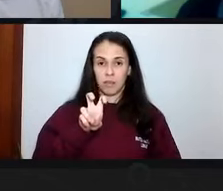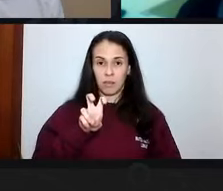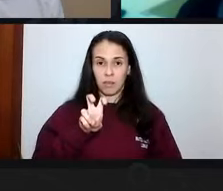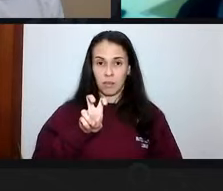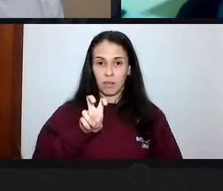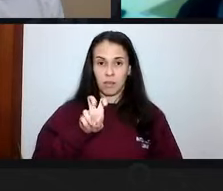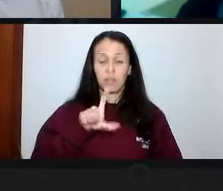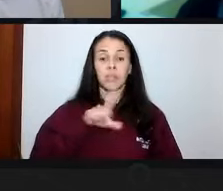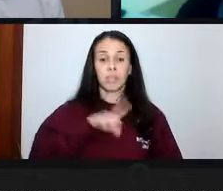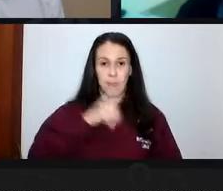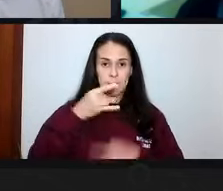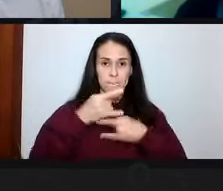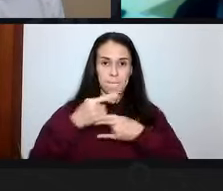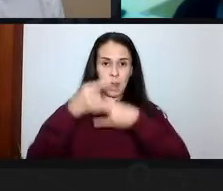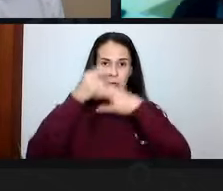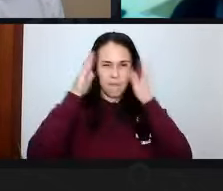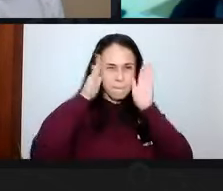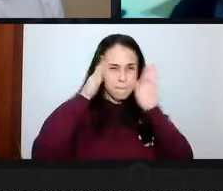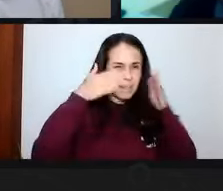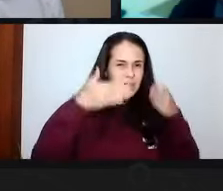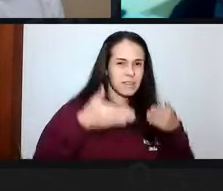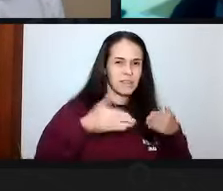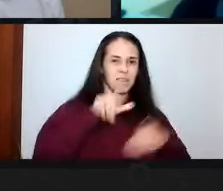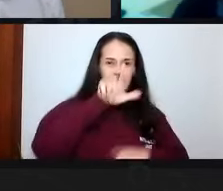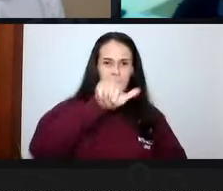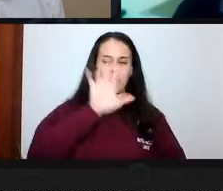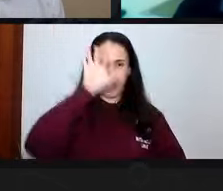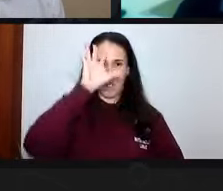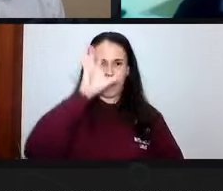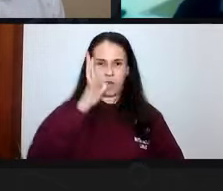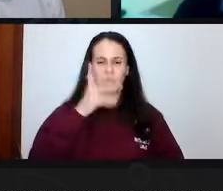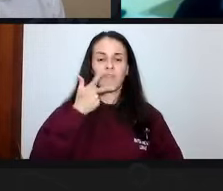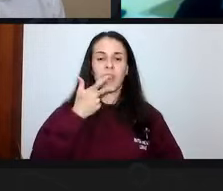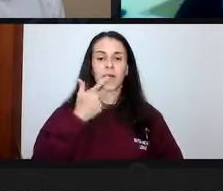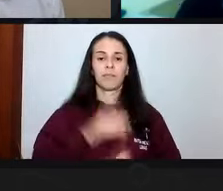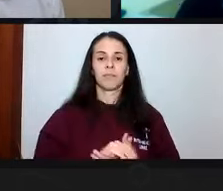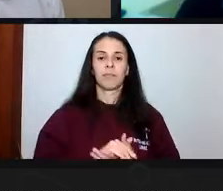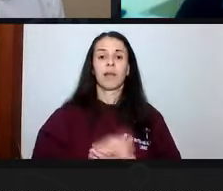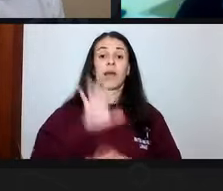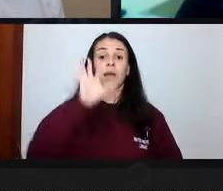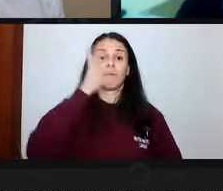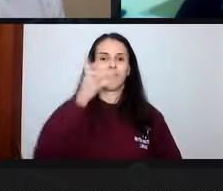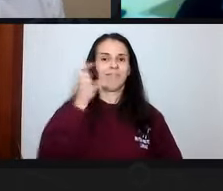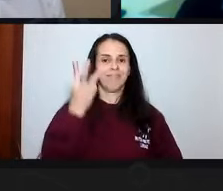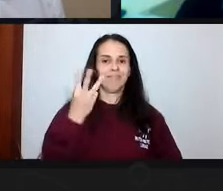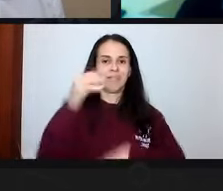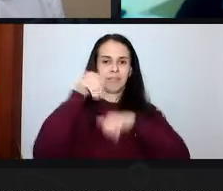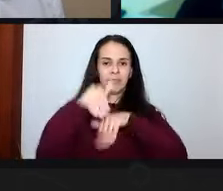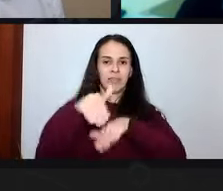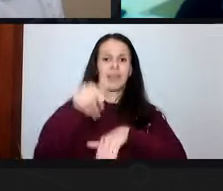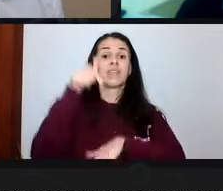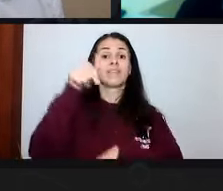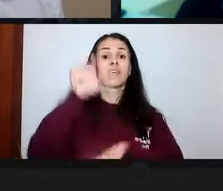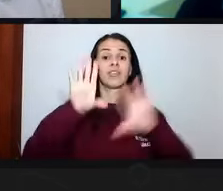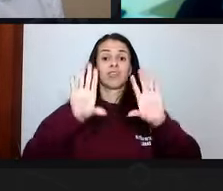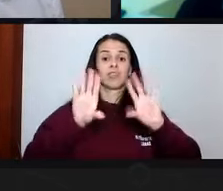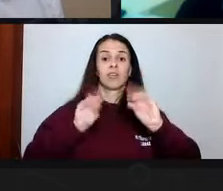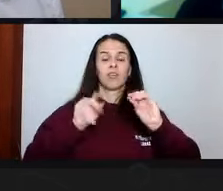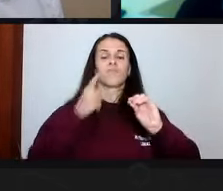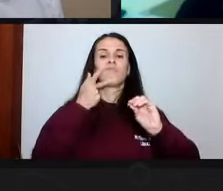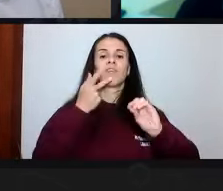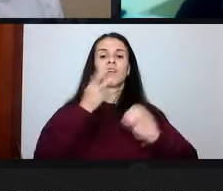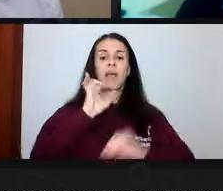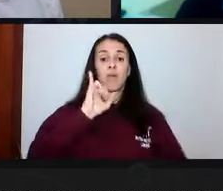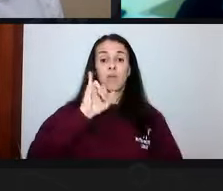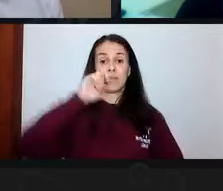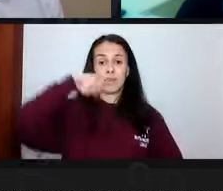live específica que depois eu vou comentar que vai acontecer no dia 13 de setembro, 19 horas, em que nós vamos falar sobre a instrução